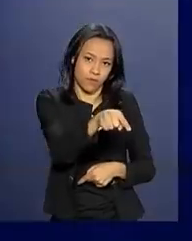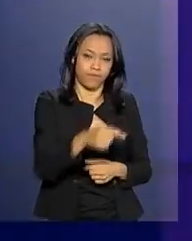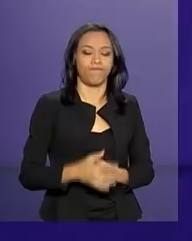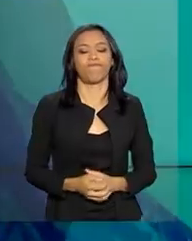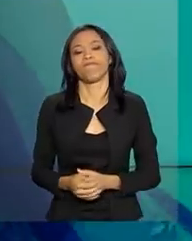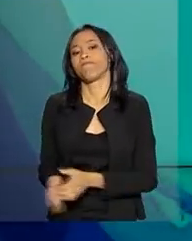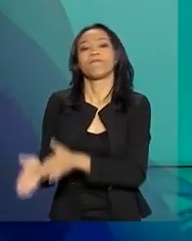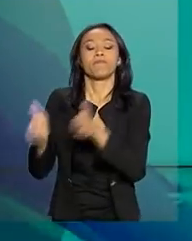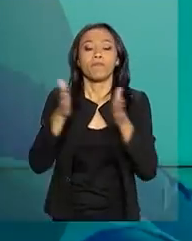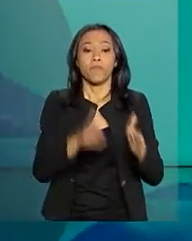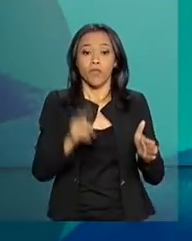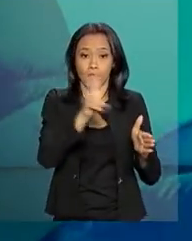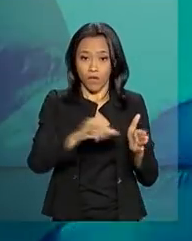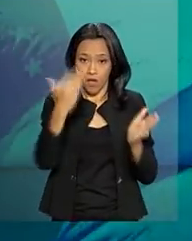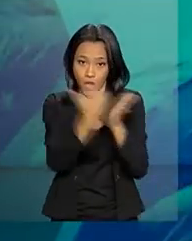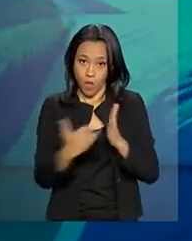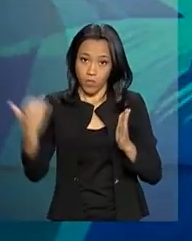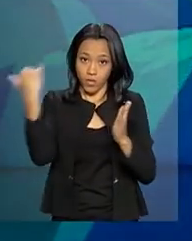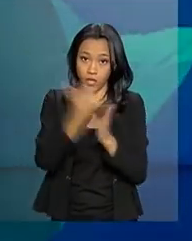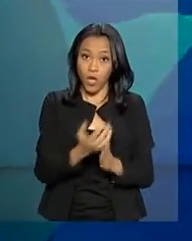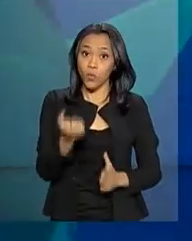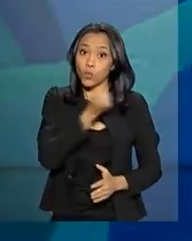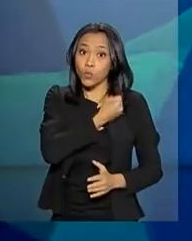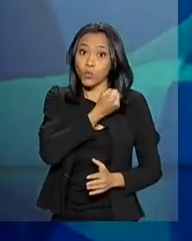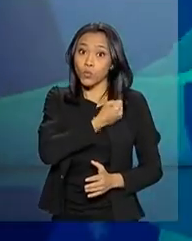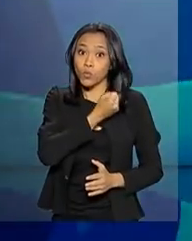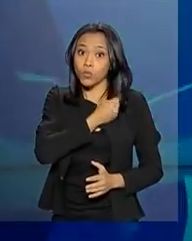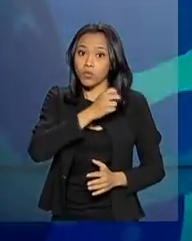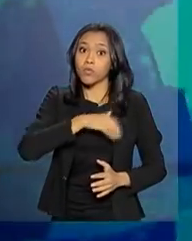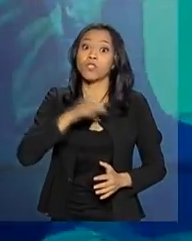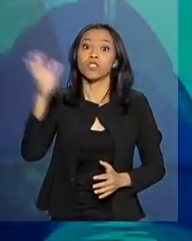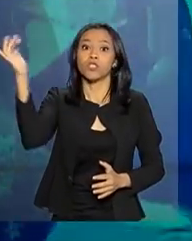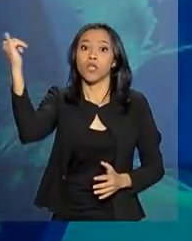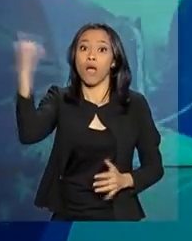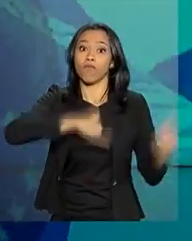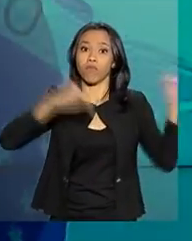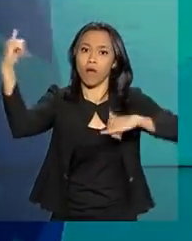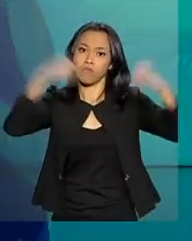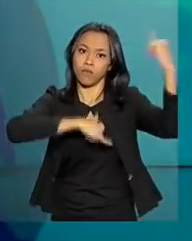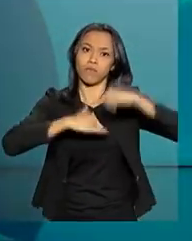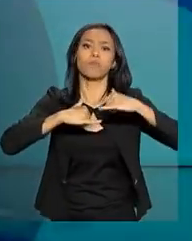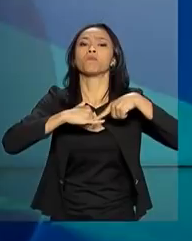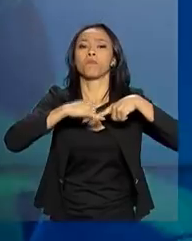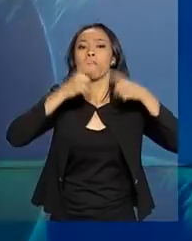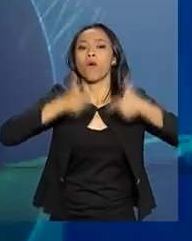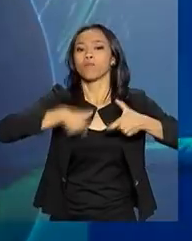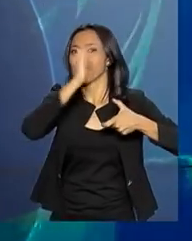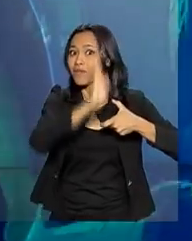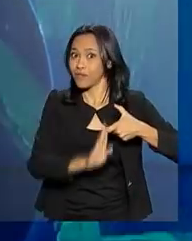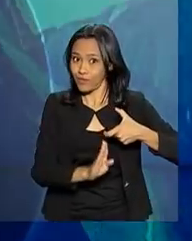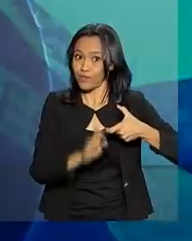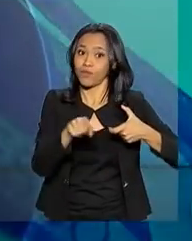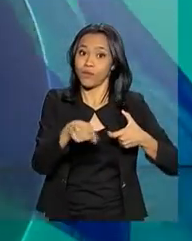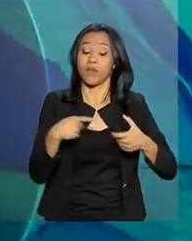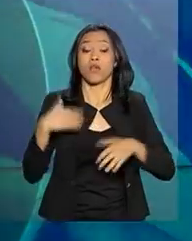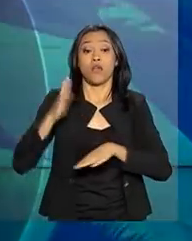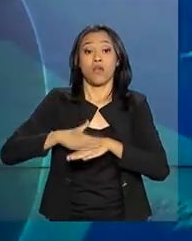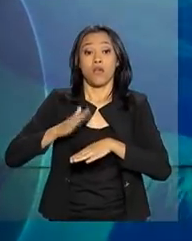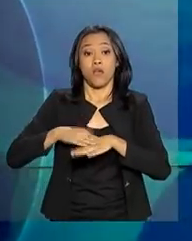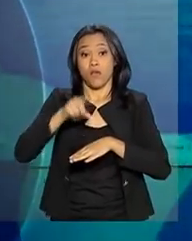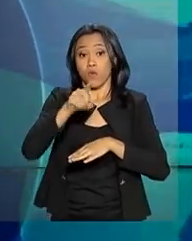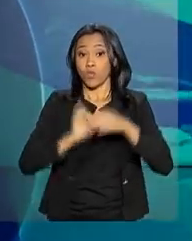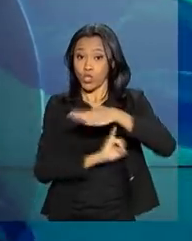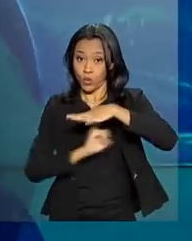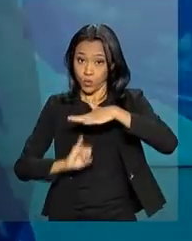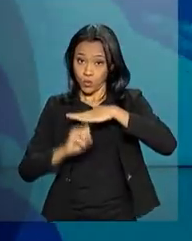Vai aumentar o número de voos internacionais com destino ao Brasil. A medida, segundo o Instituto Brasileiro de Turismo, vai dar